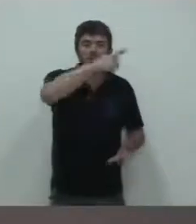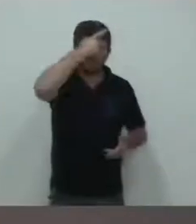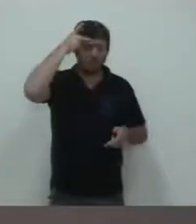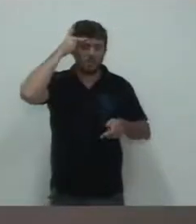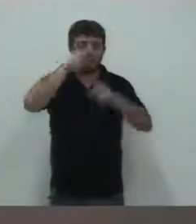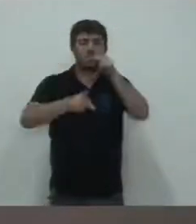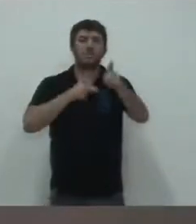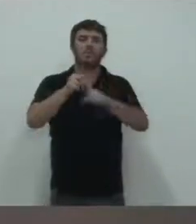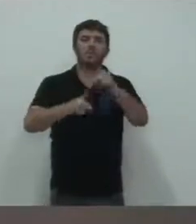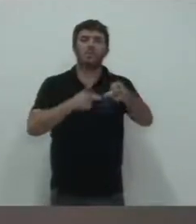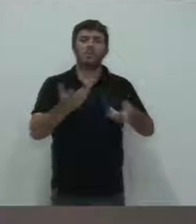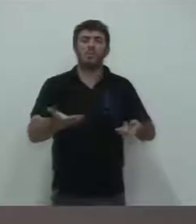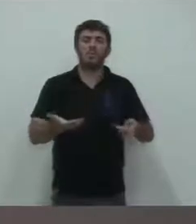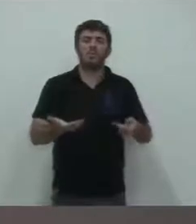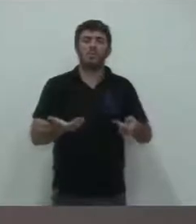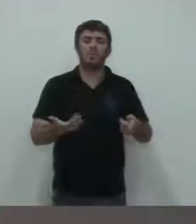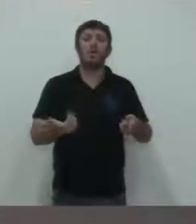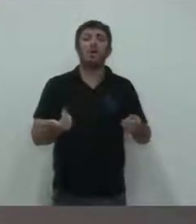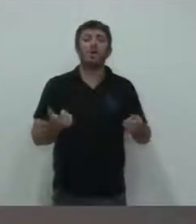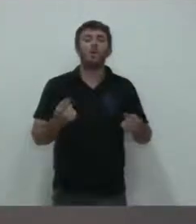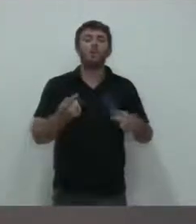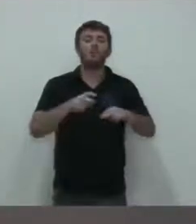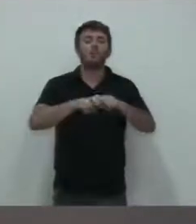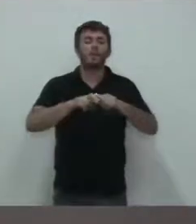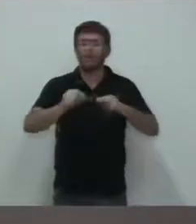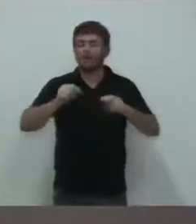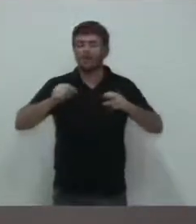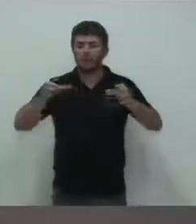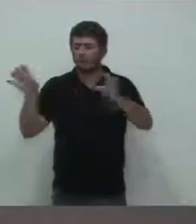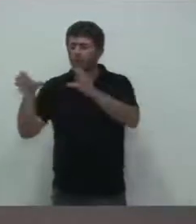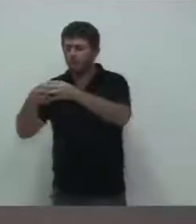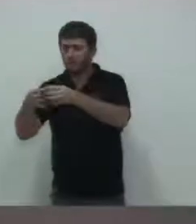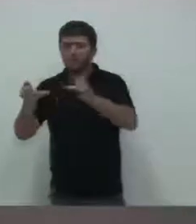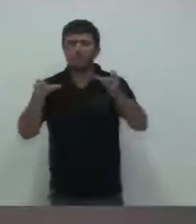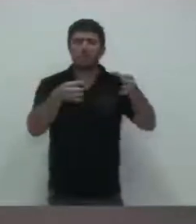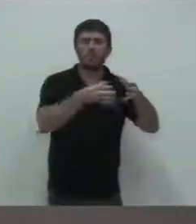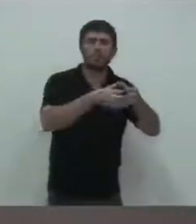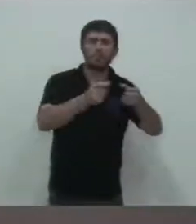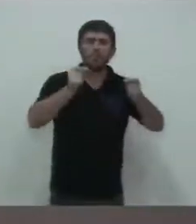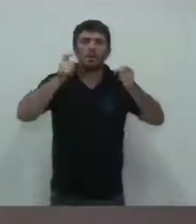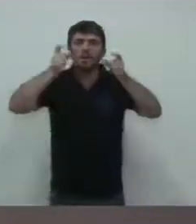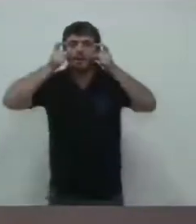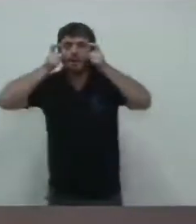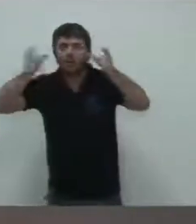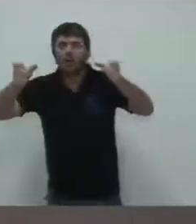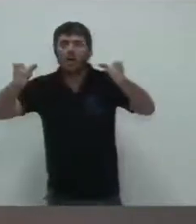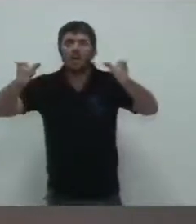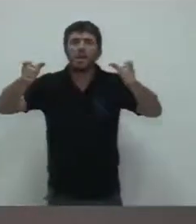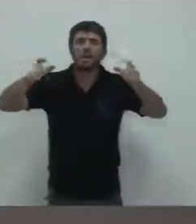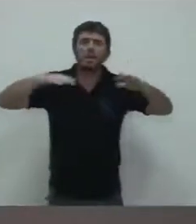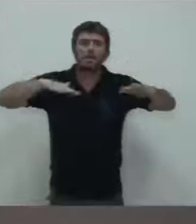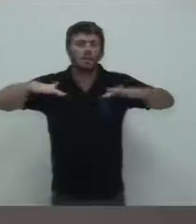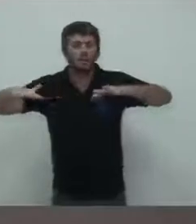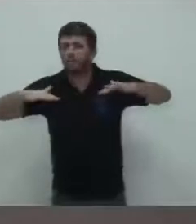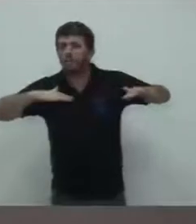Por causa do quê? Jogos. Jogos de interesse. Jogos, né? Toma lá da cá.